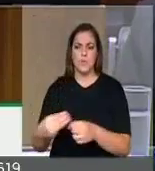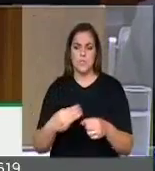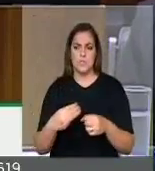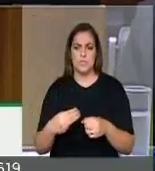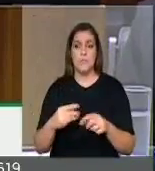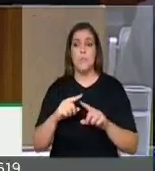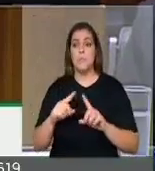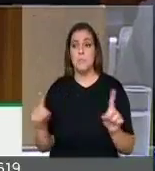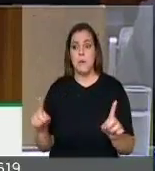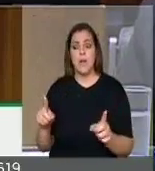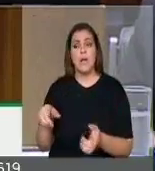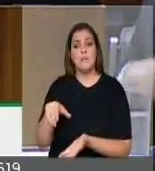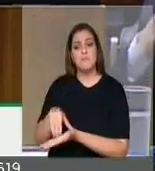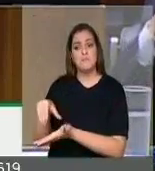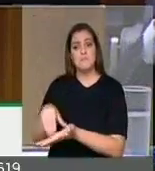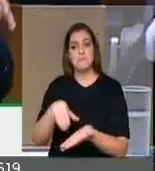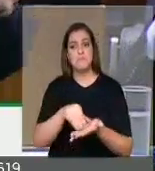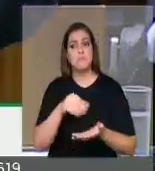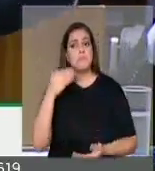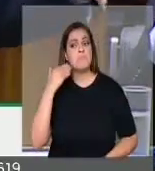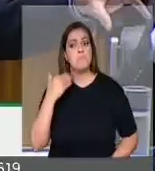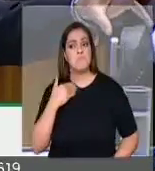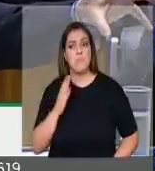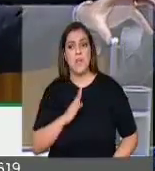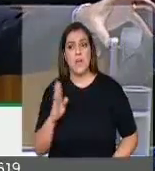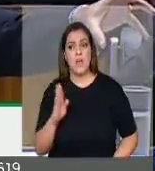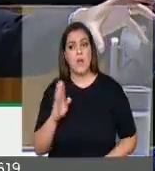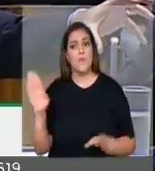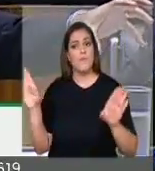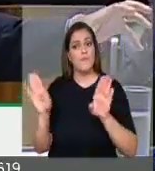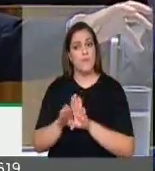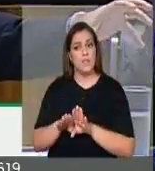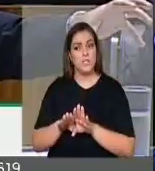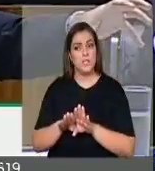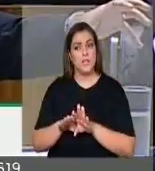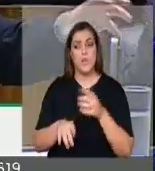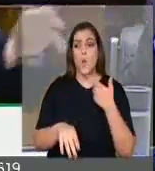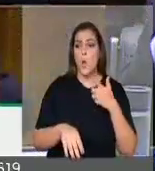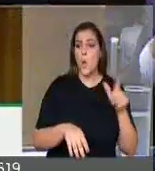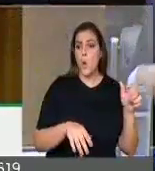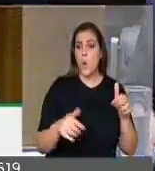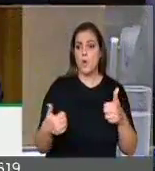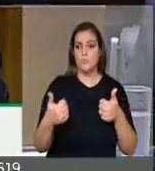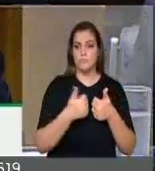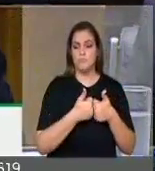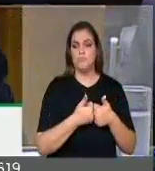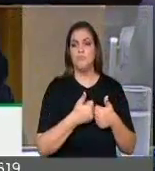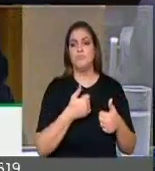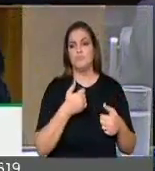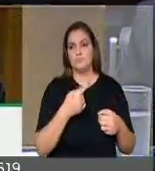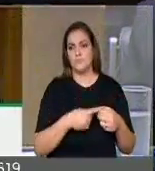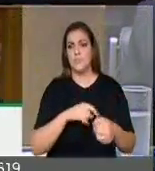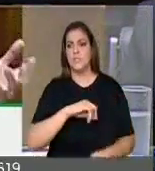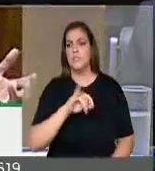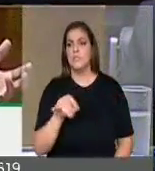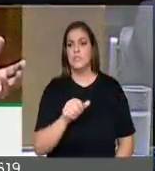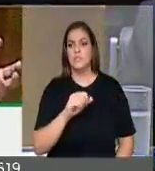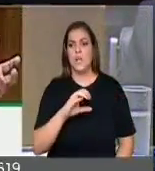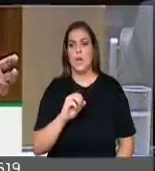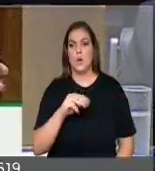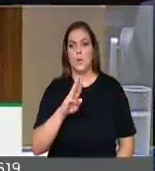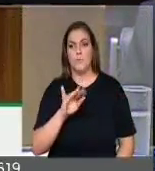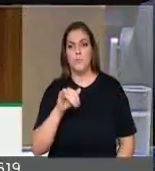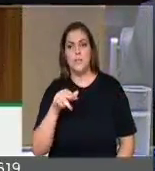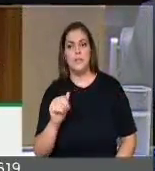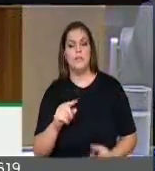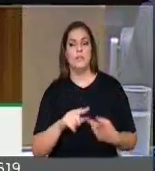fechadas do Banco do Brasil. E quando você chega na agência do município próximo, em Jacobina, em Capim Grosso, falando aqui da realidade